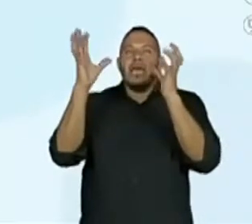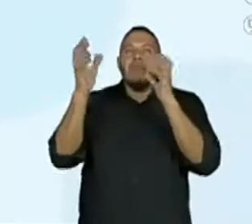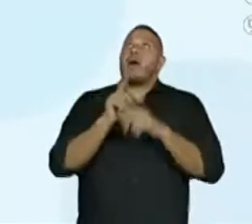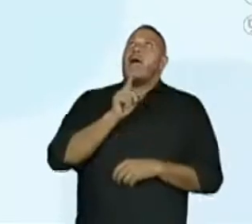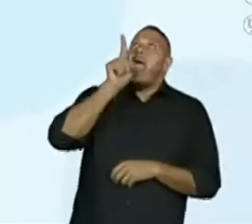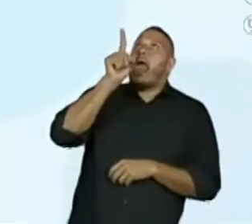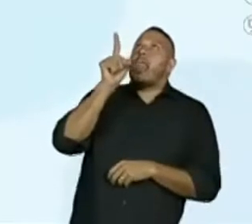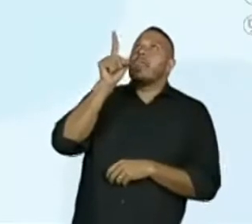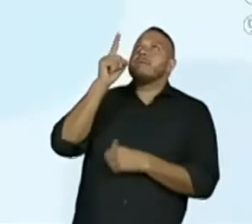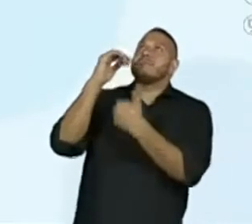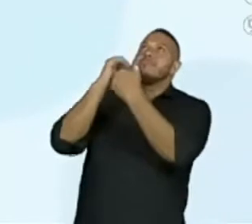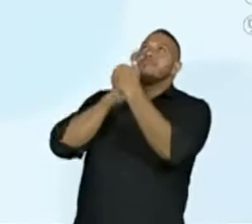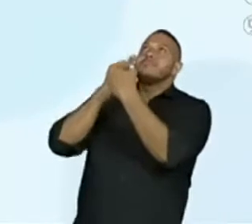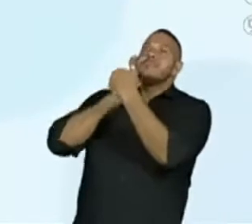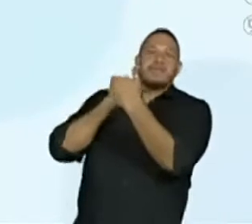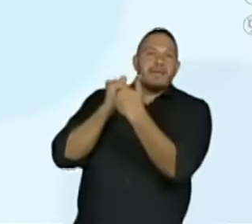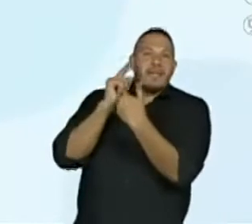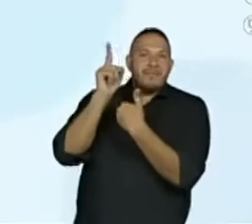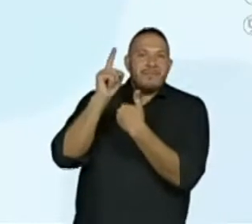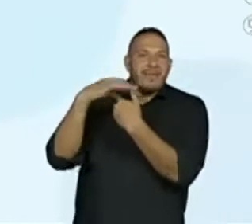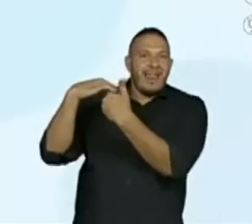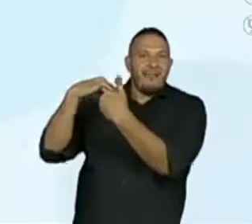Já pararam para pensar nisso?